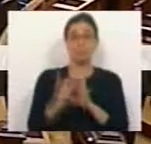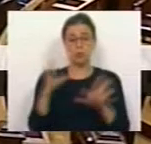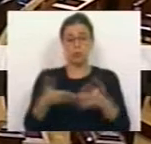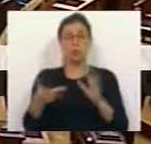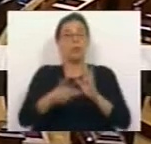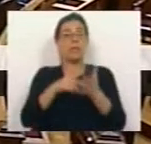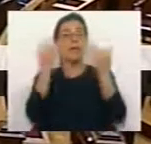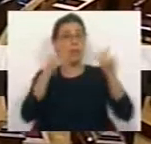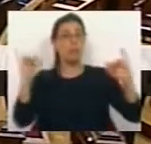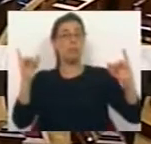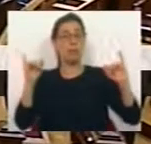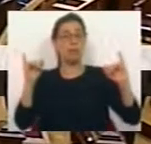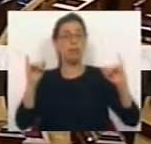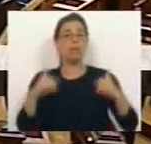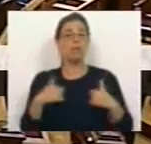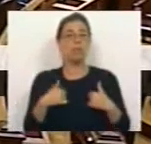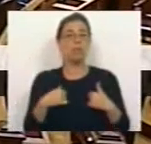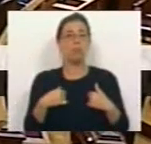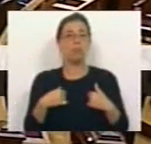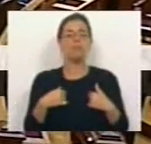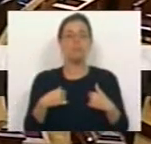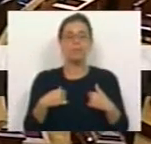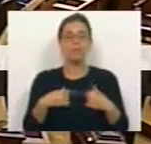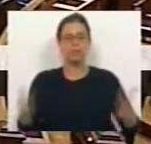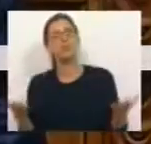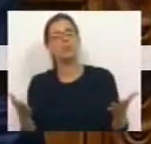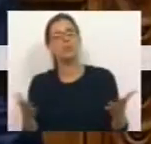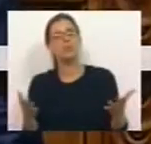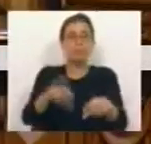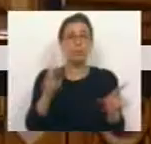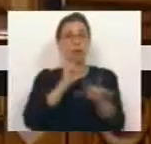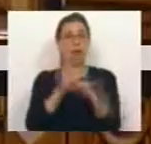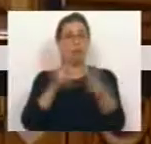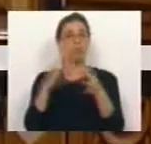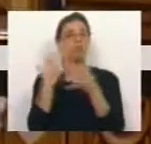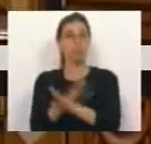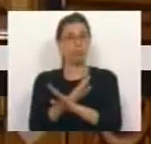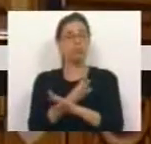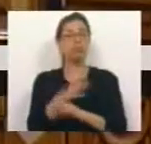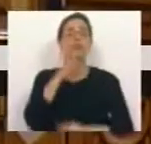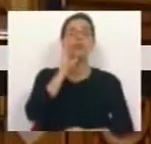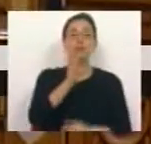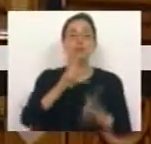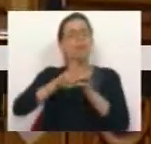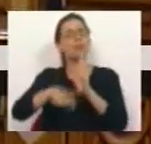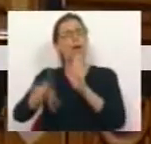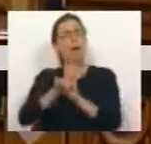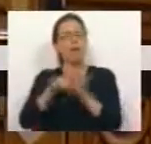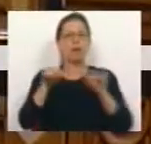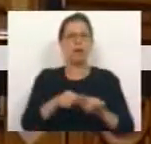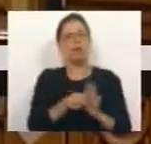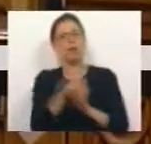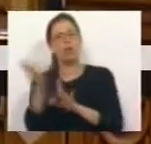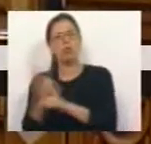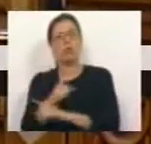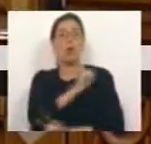da Comissão Técnica Independente, nós reafirmamos a decisão que assumimos sobre a possibilidade dos centros florestais que são referidos no projeto de lei, tanto estes